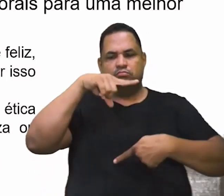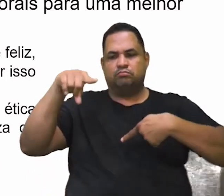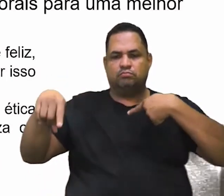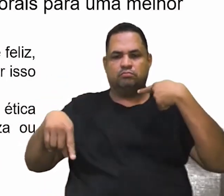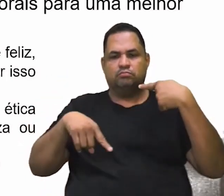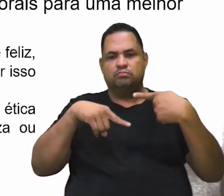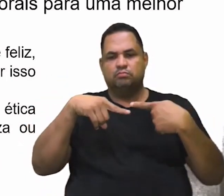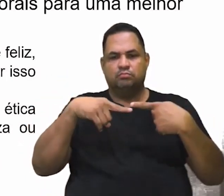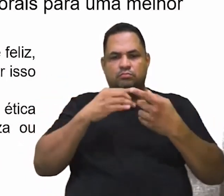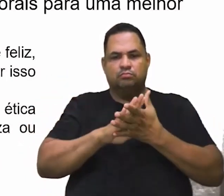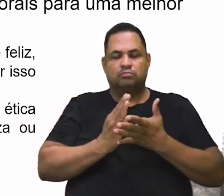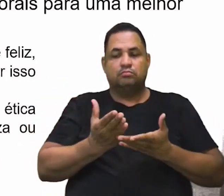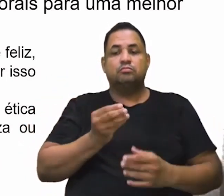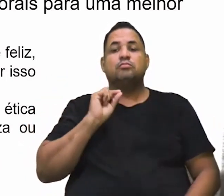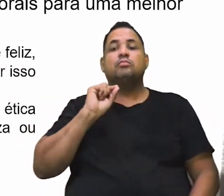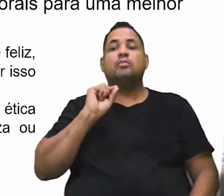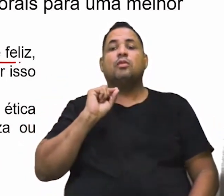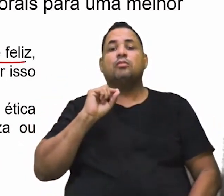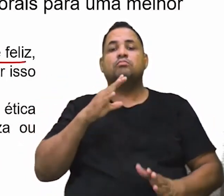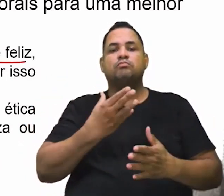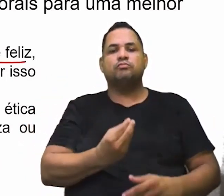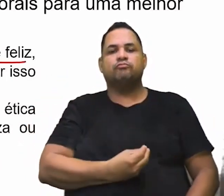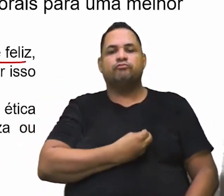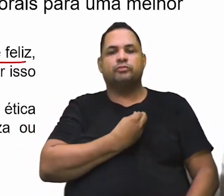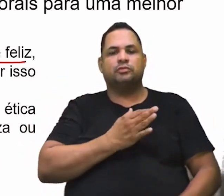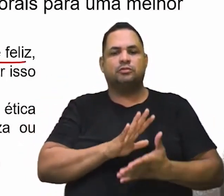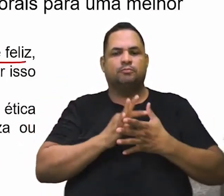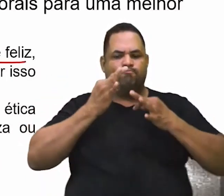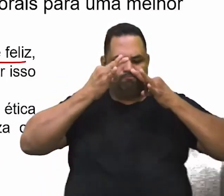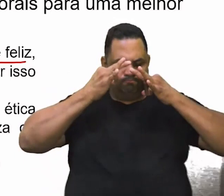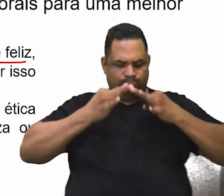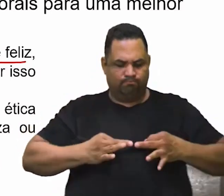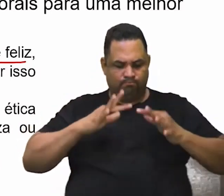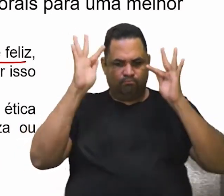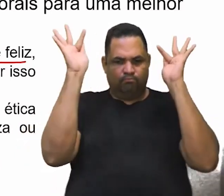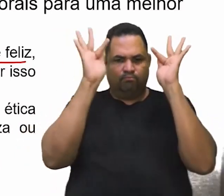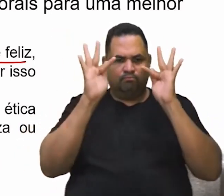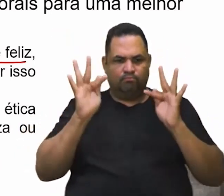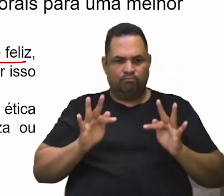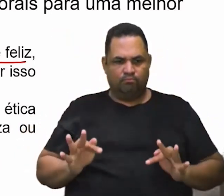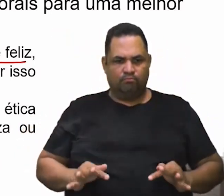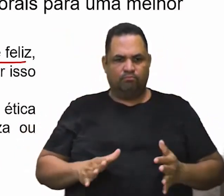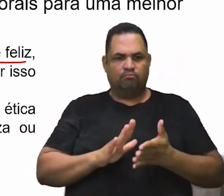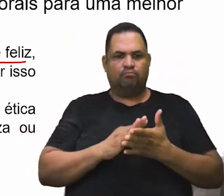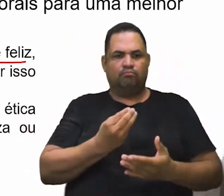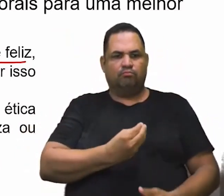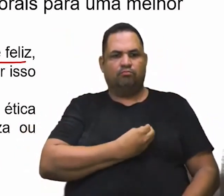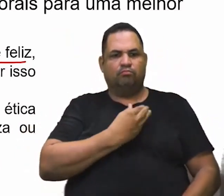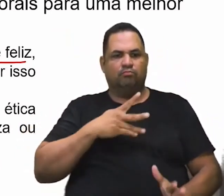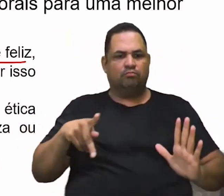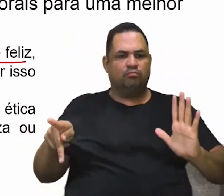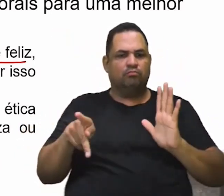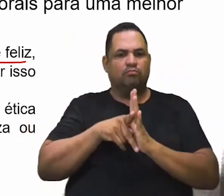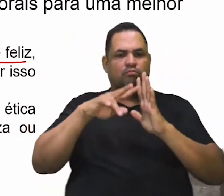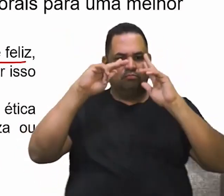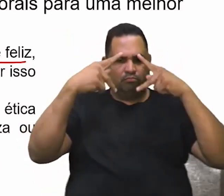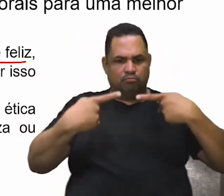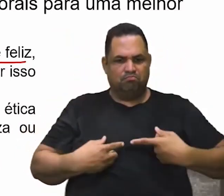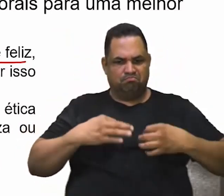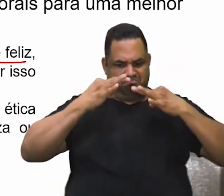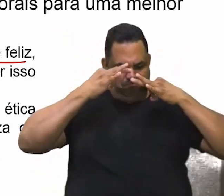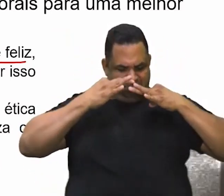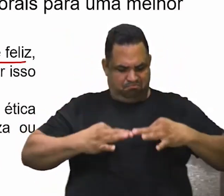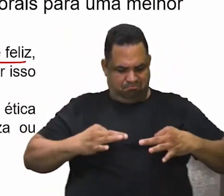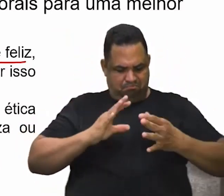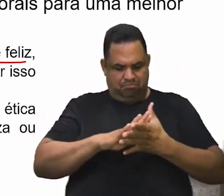finalidade. O que era? A vida justa e feliz. Isto é, a vida propriamente humana e digna